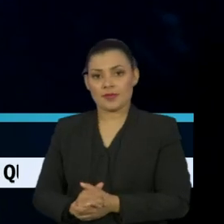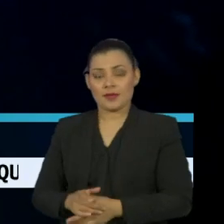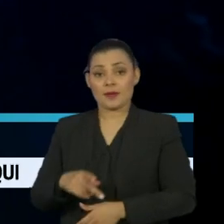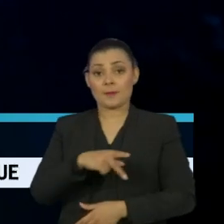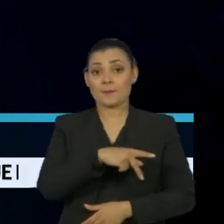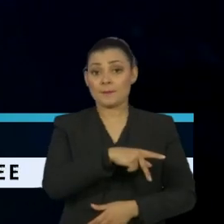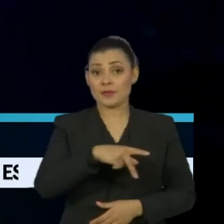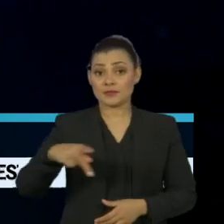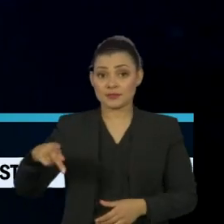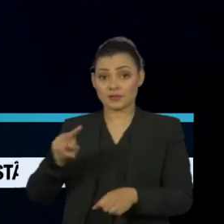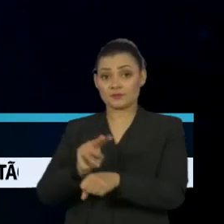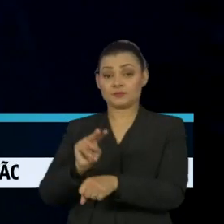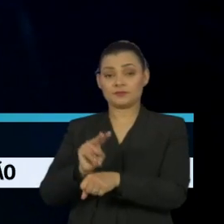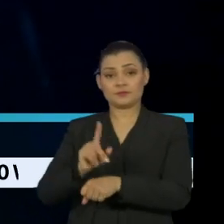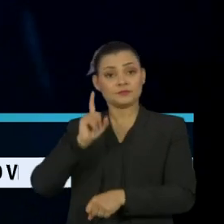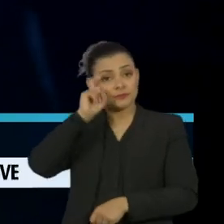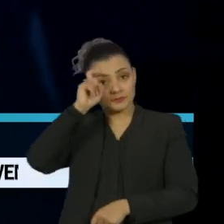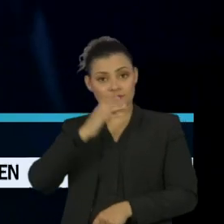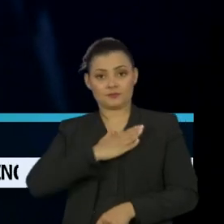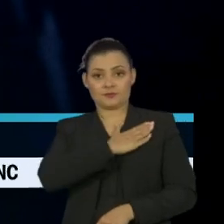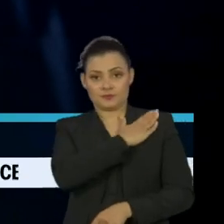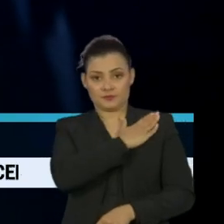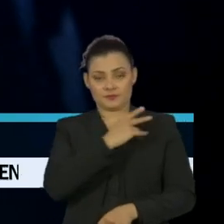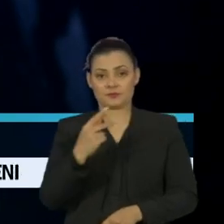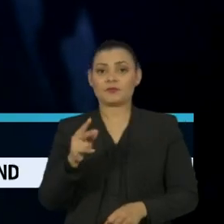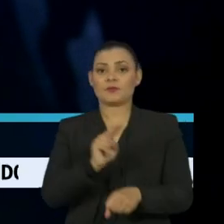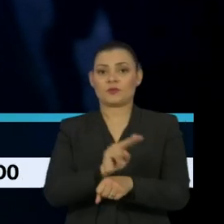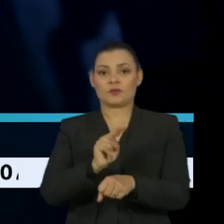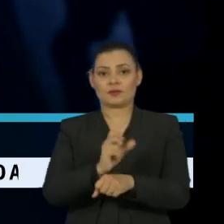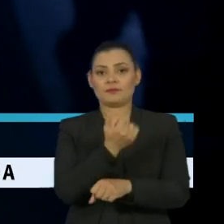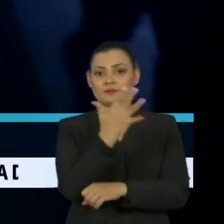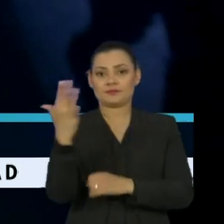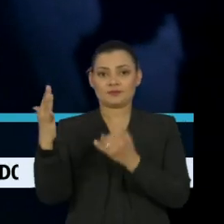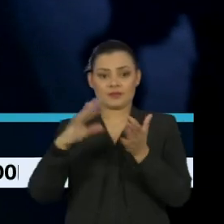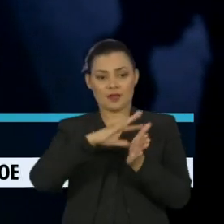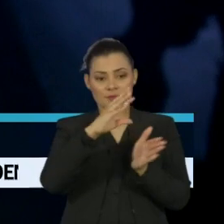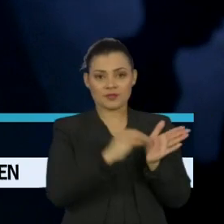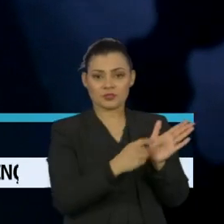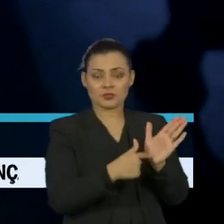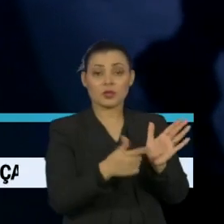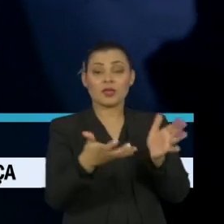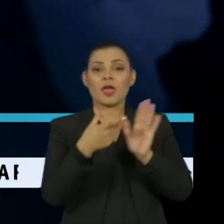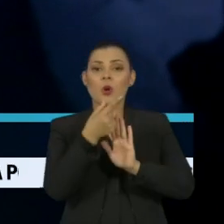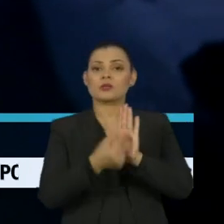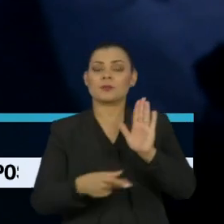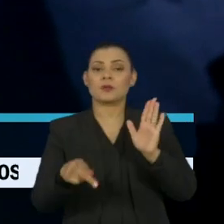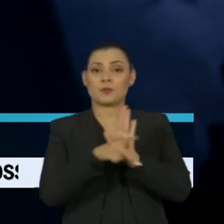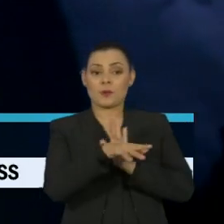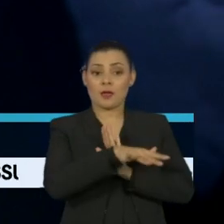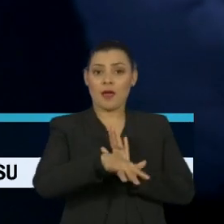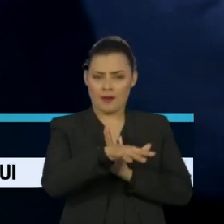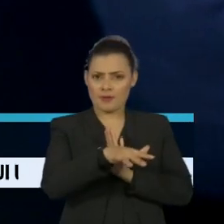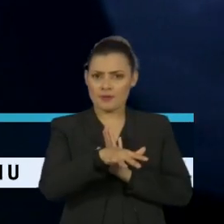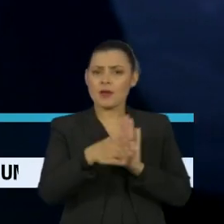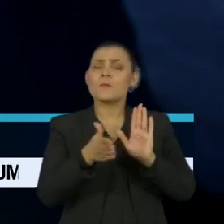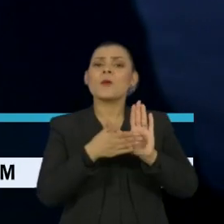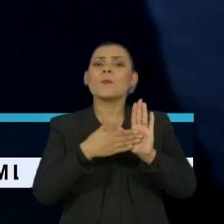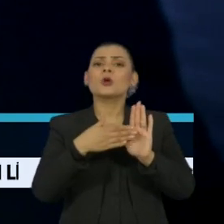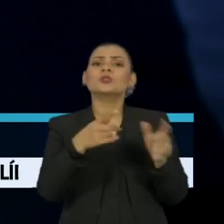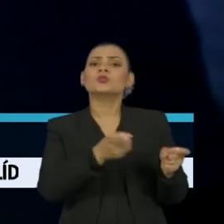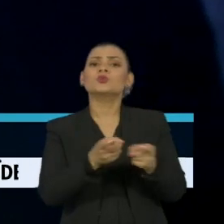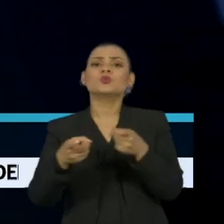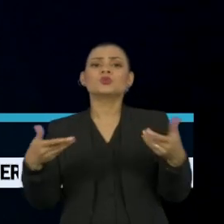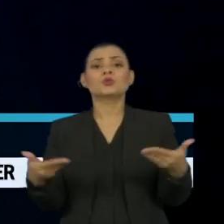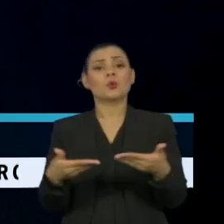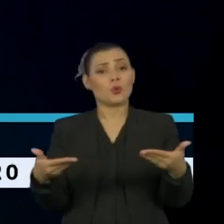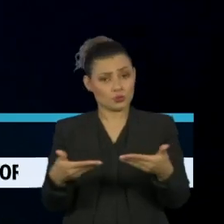Do Conselho da Amazônia, o vice-presidente Hamilton Mourão pretende criar um orçamento próprio para as atividades na região. A proposta foi discutida durante